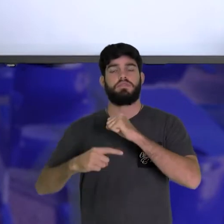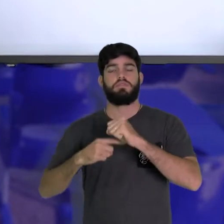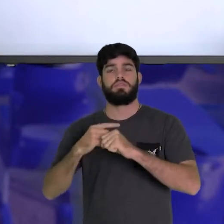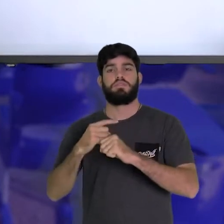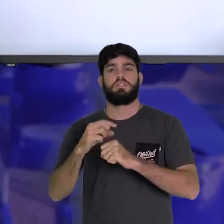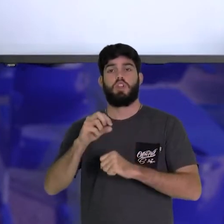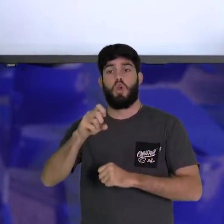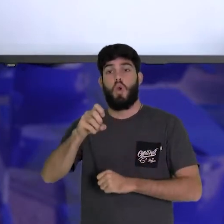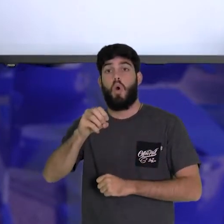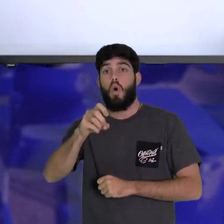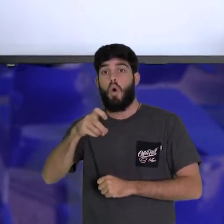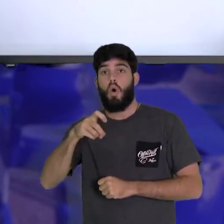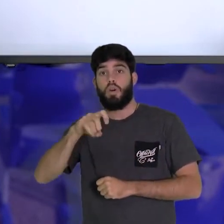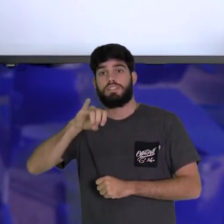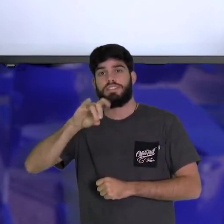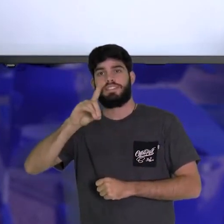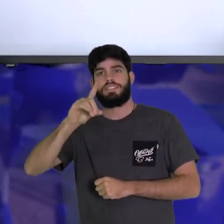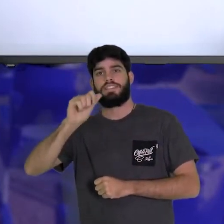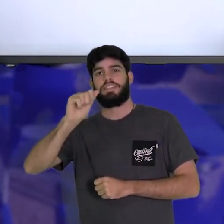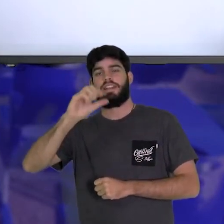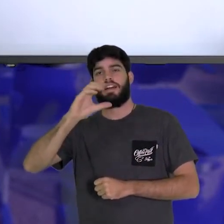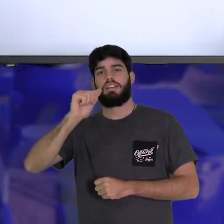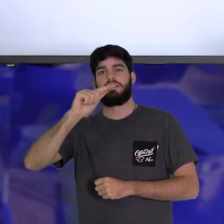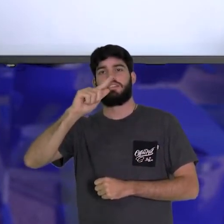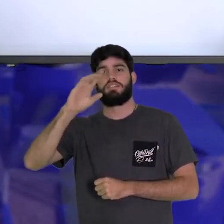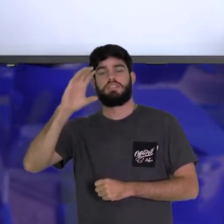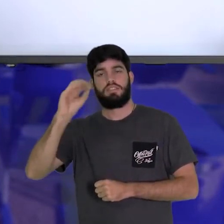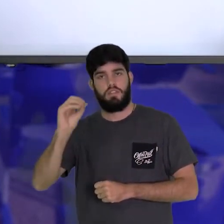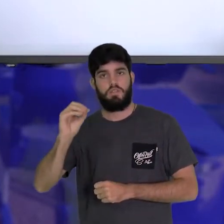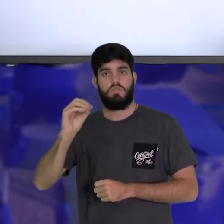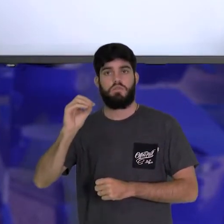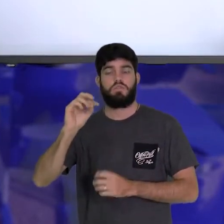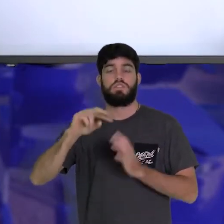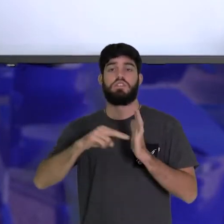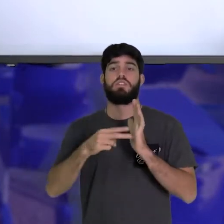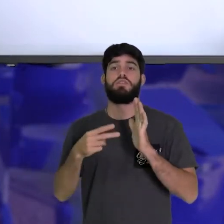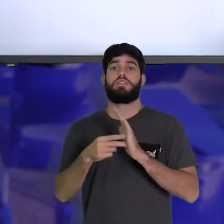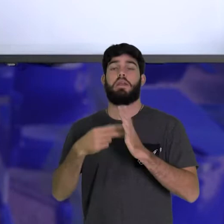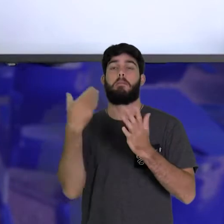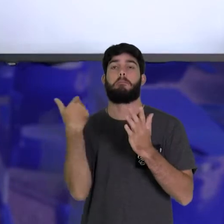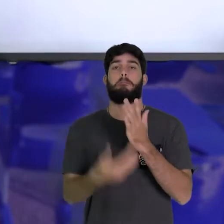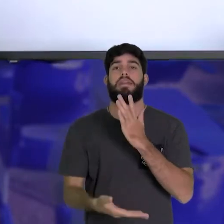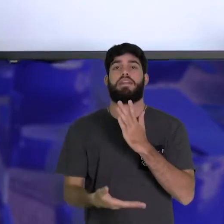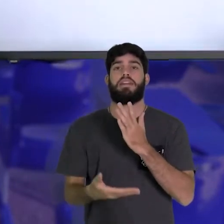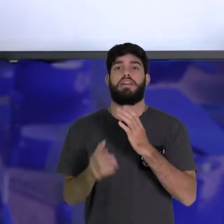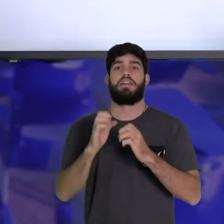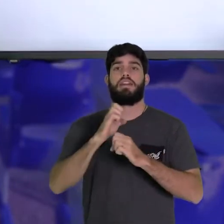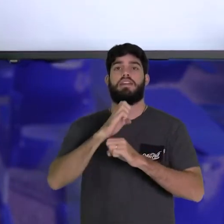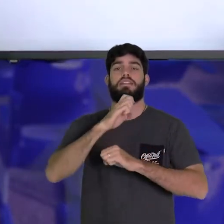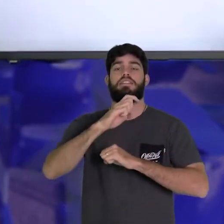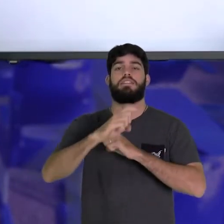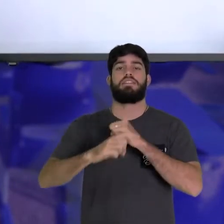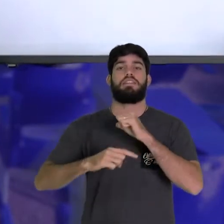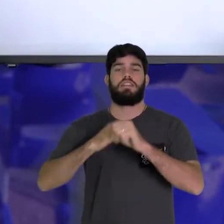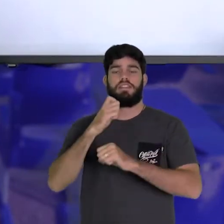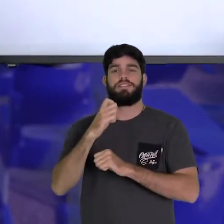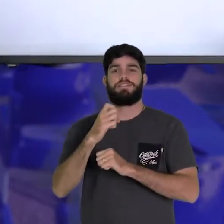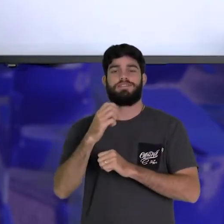oxidação é a perda de elétrons. Olha a palavra.